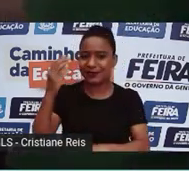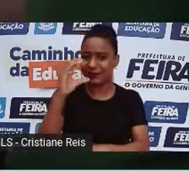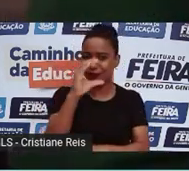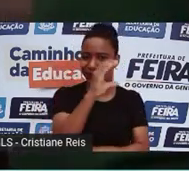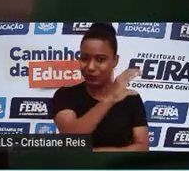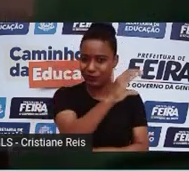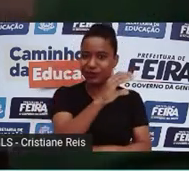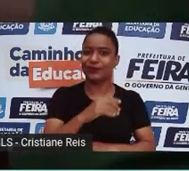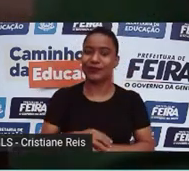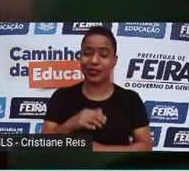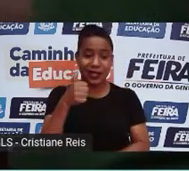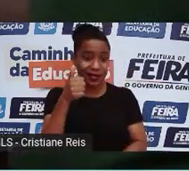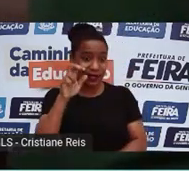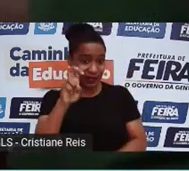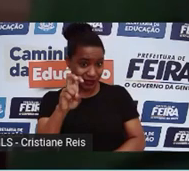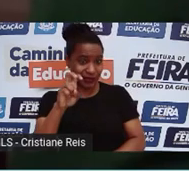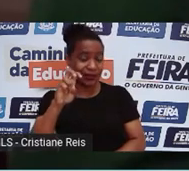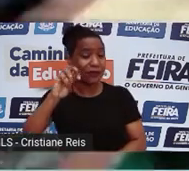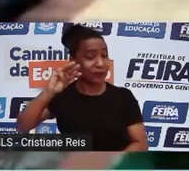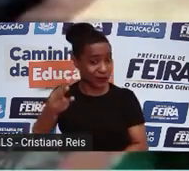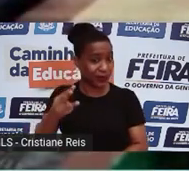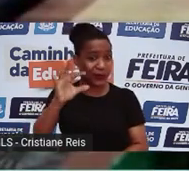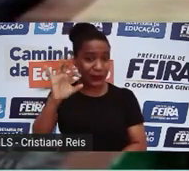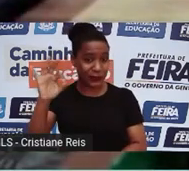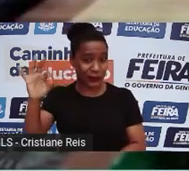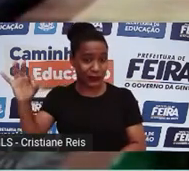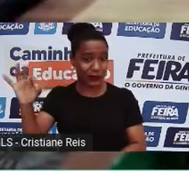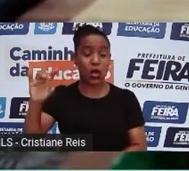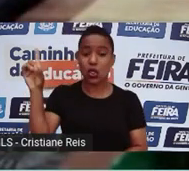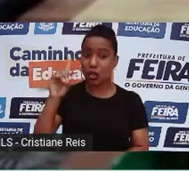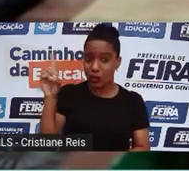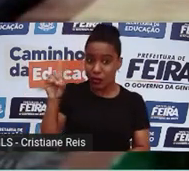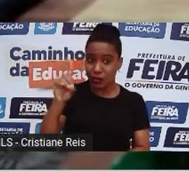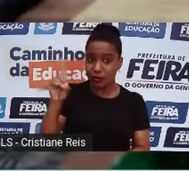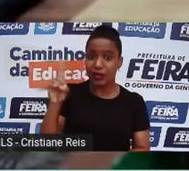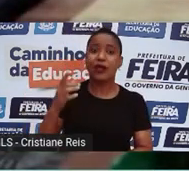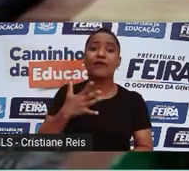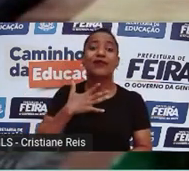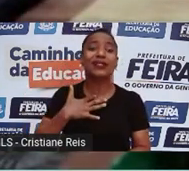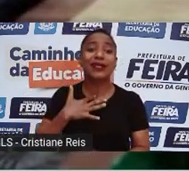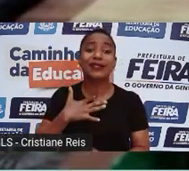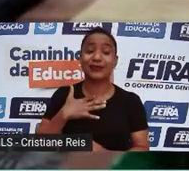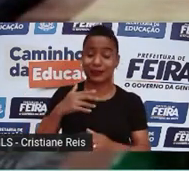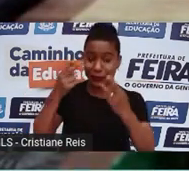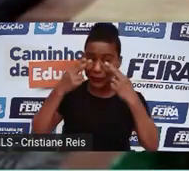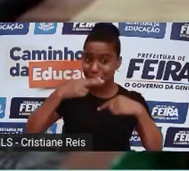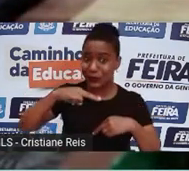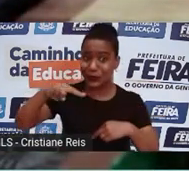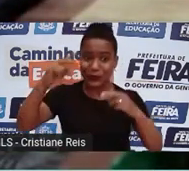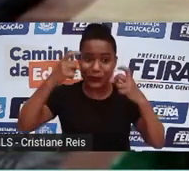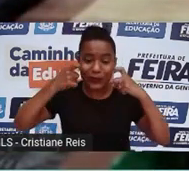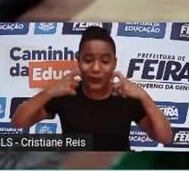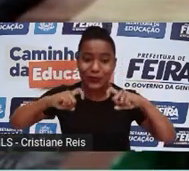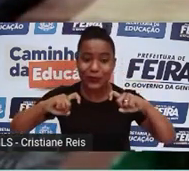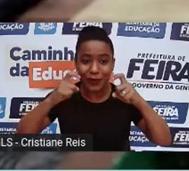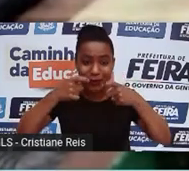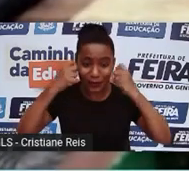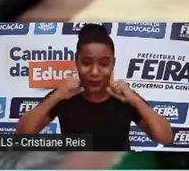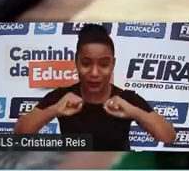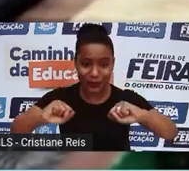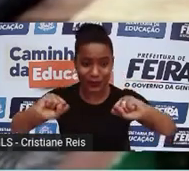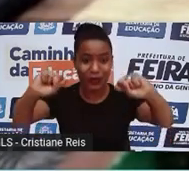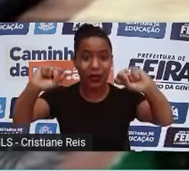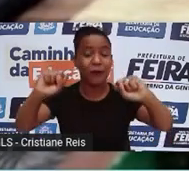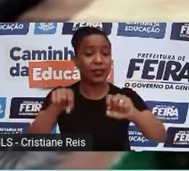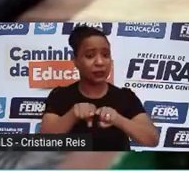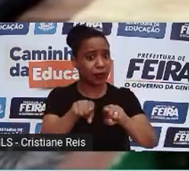de dólares é só o começo. Temos objetivos bem ambiciosos, não só de trazer os mamutes de volta, mas toda a vida selvagem do ar. E então,